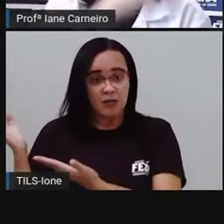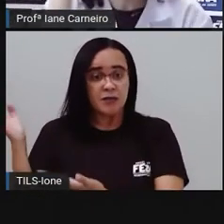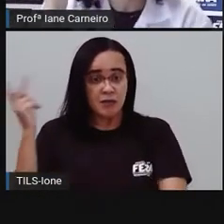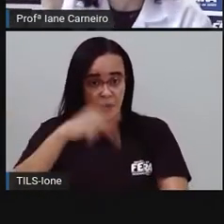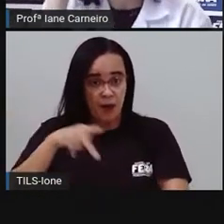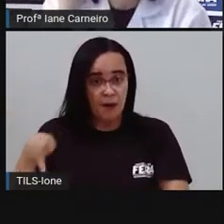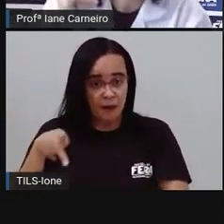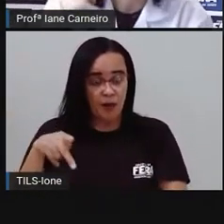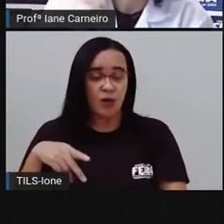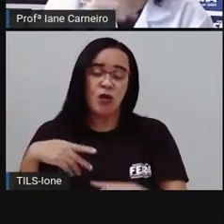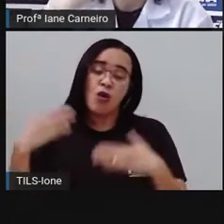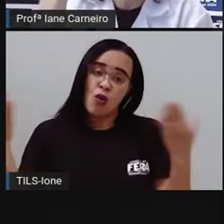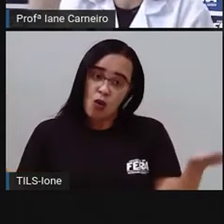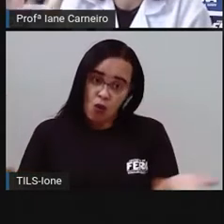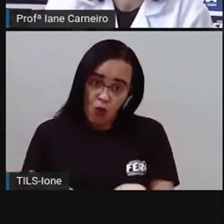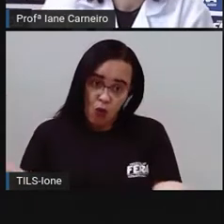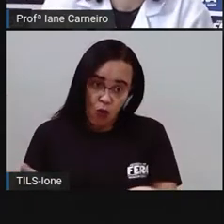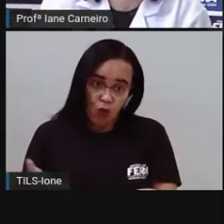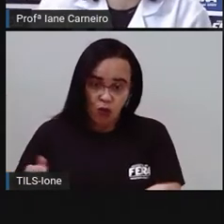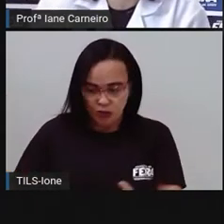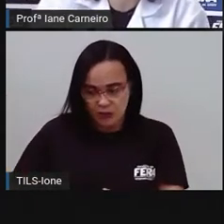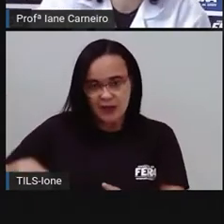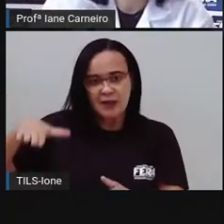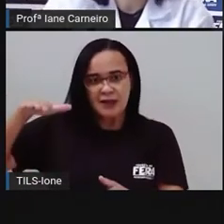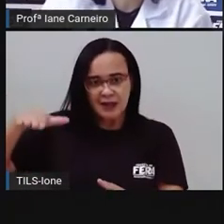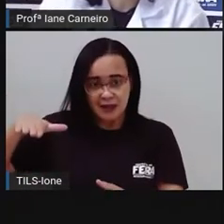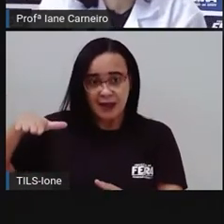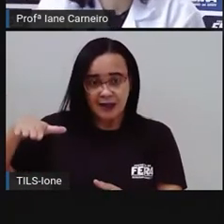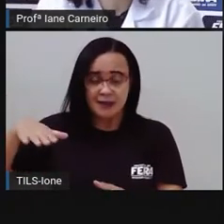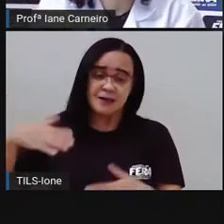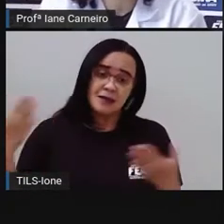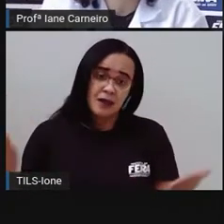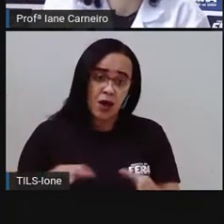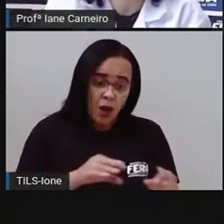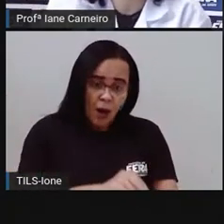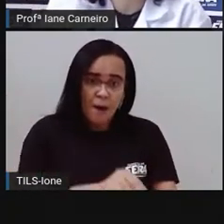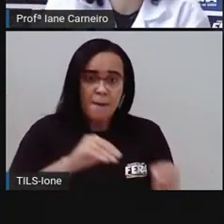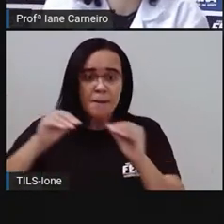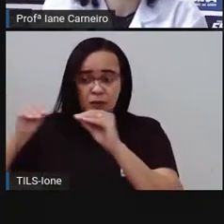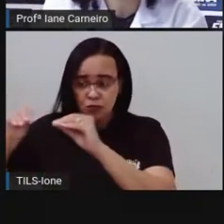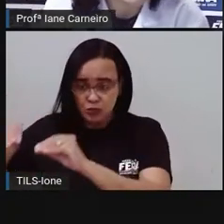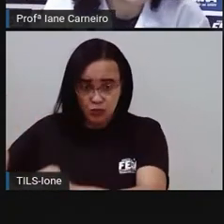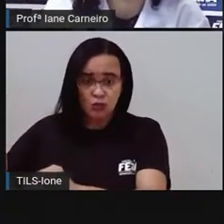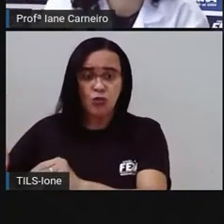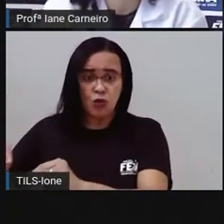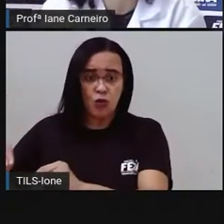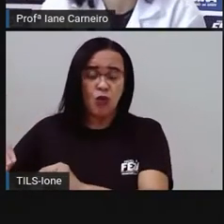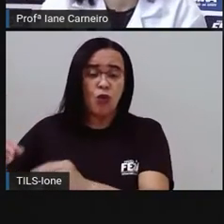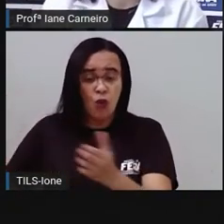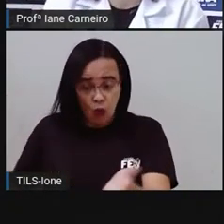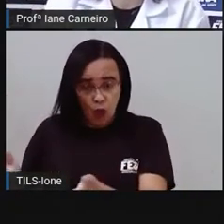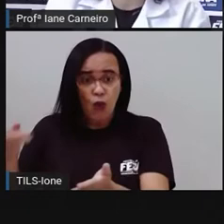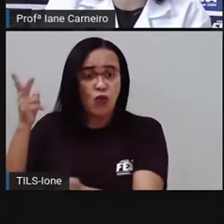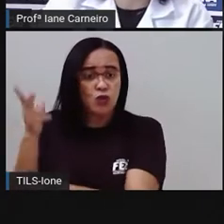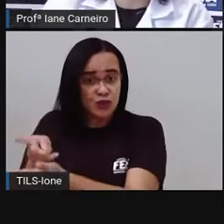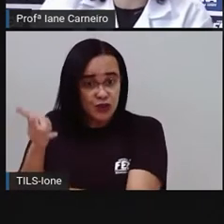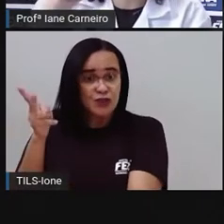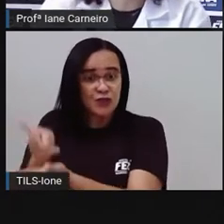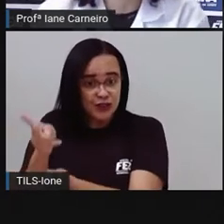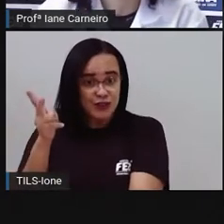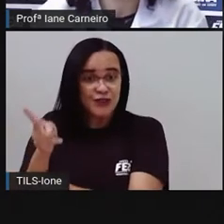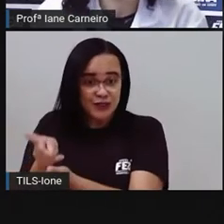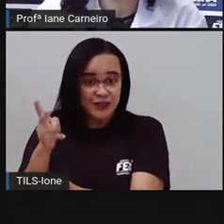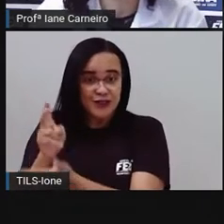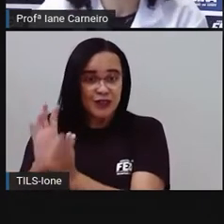até então eu tô morando no mesmo bairro, né? Que eu... Desde quando eu tinha sete anos de idade. Então, eu conheço muita gente, né? A Pró tem